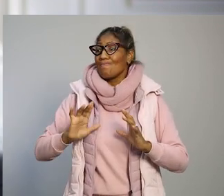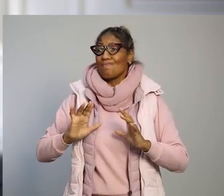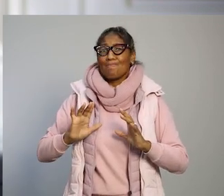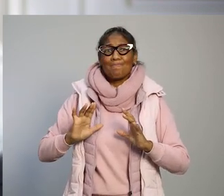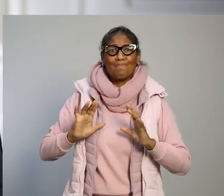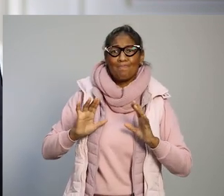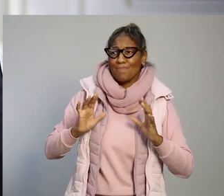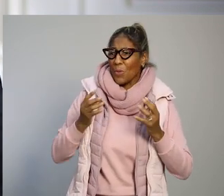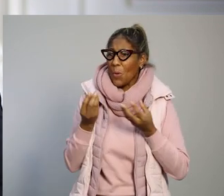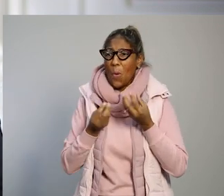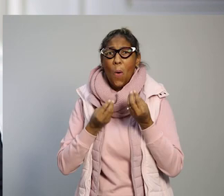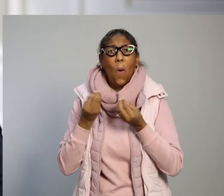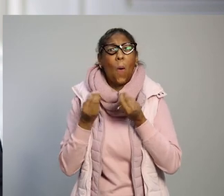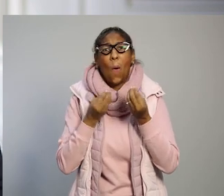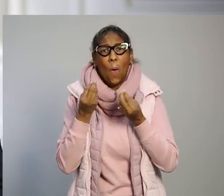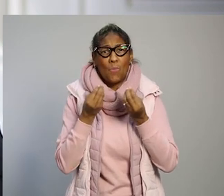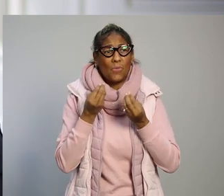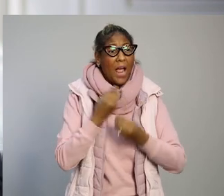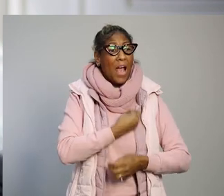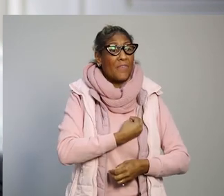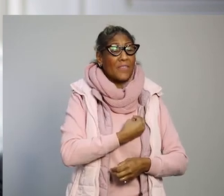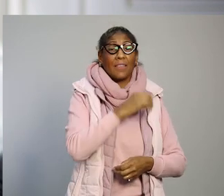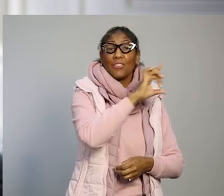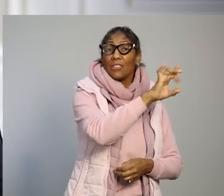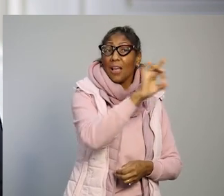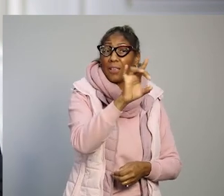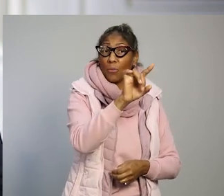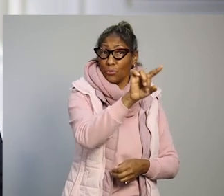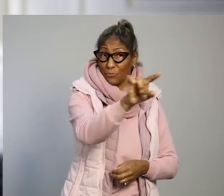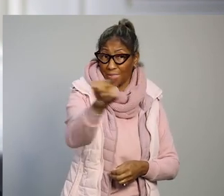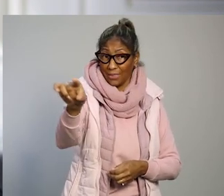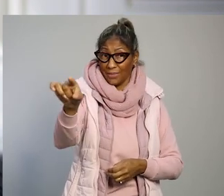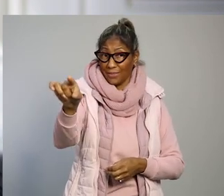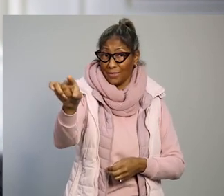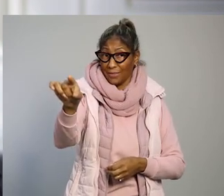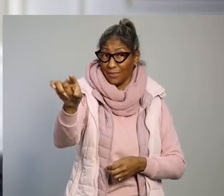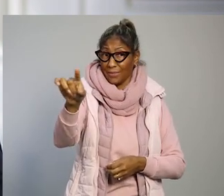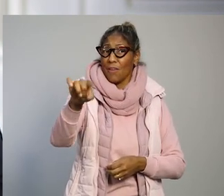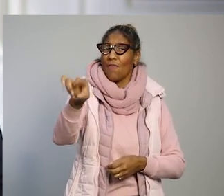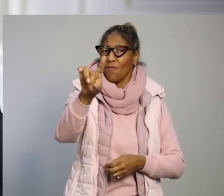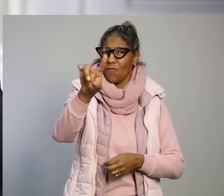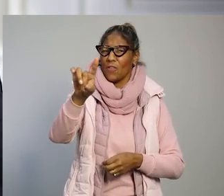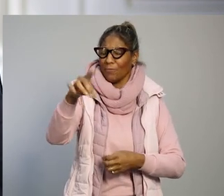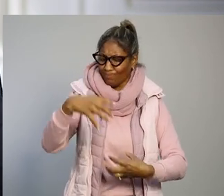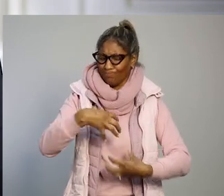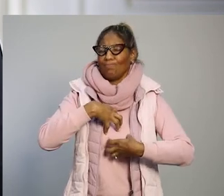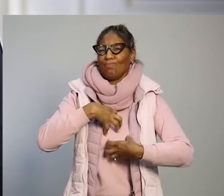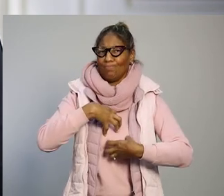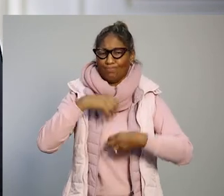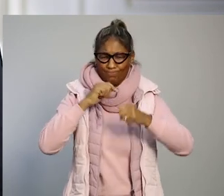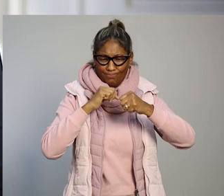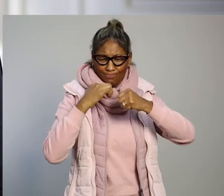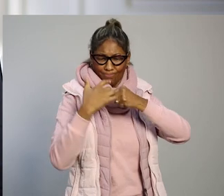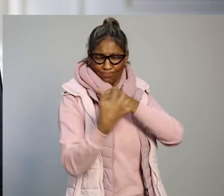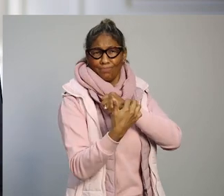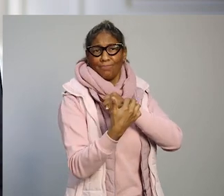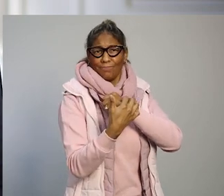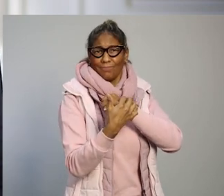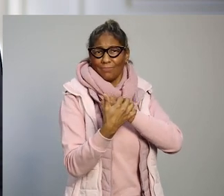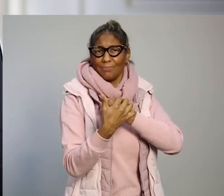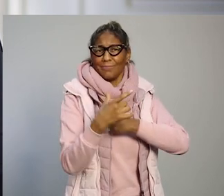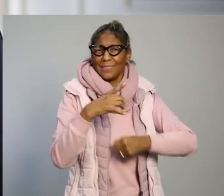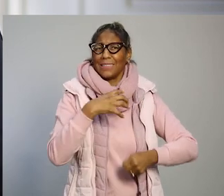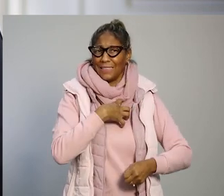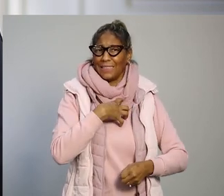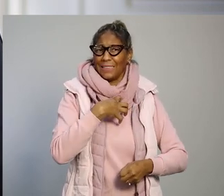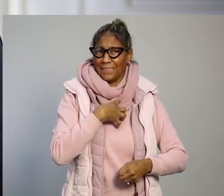dimensão real e insubstituível da vida concreta de cada um de vocês, certamente está sendo atingido pela Covid-19 nos